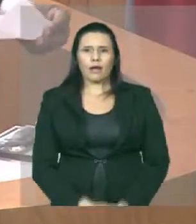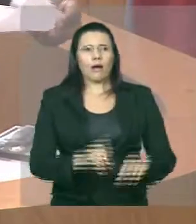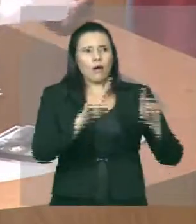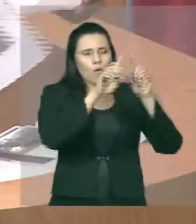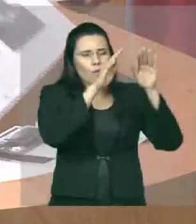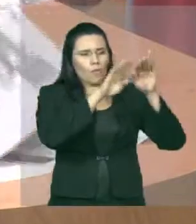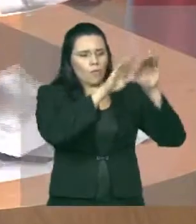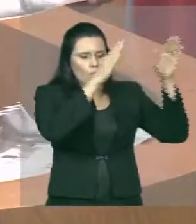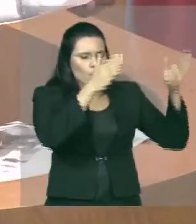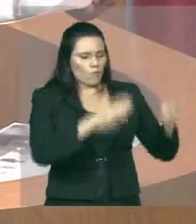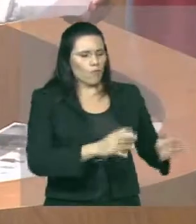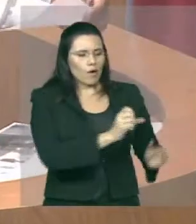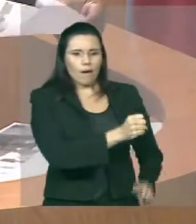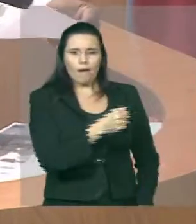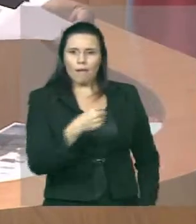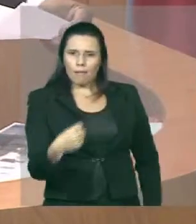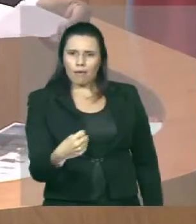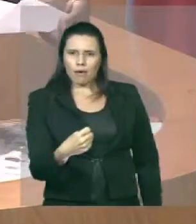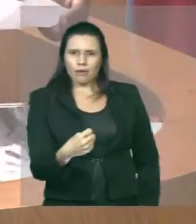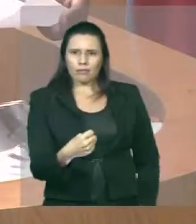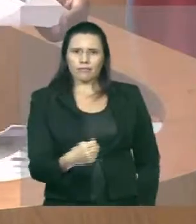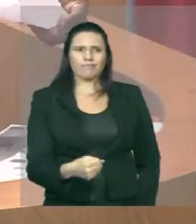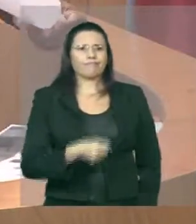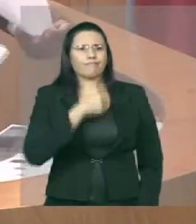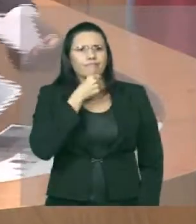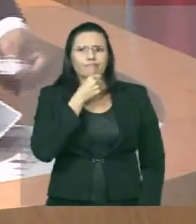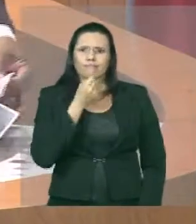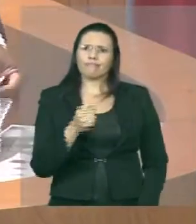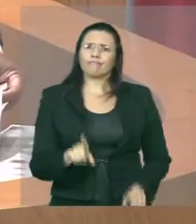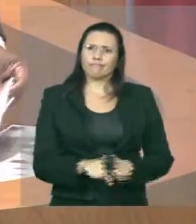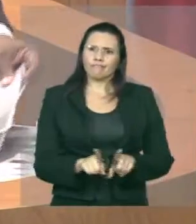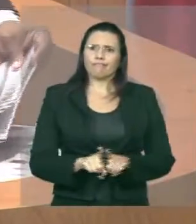agora eu quero mostrar para os senhores,